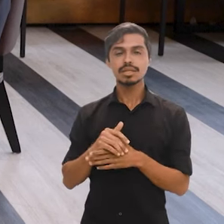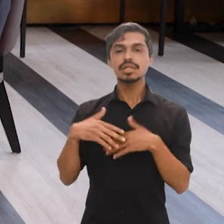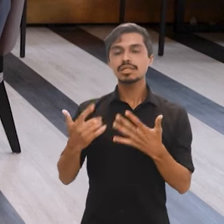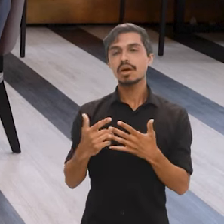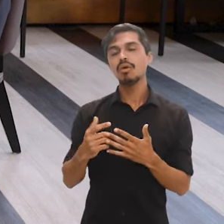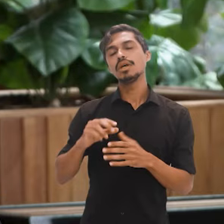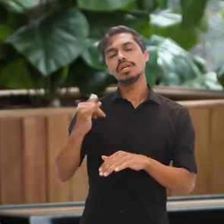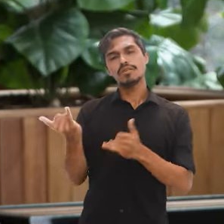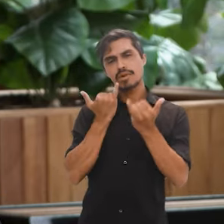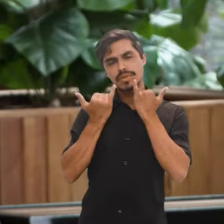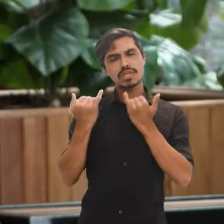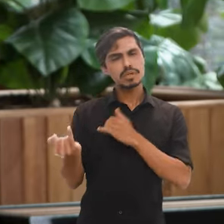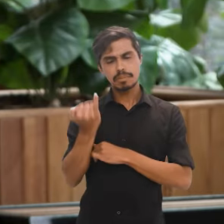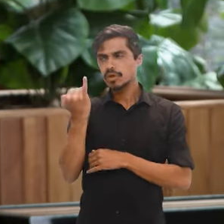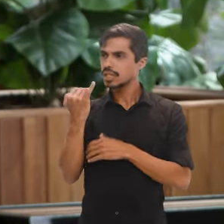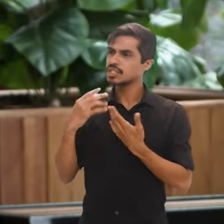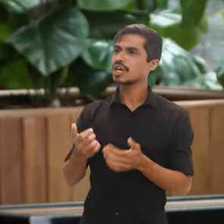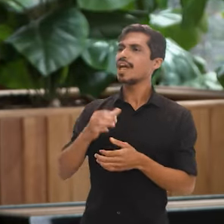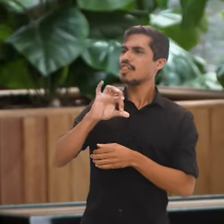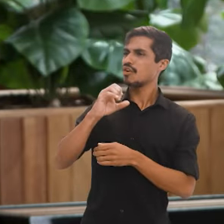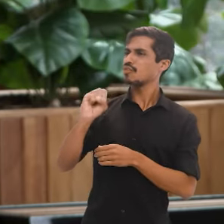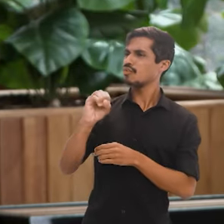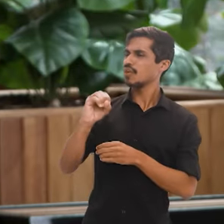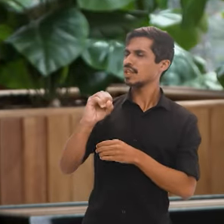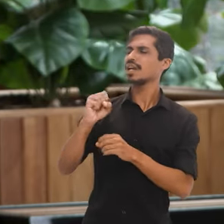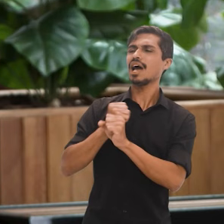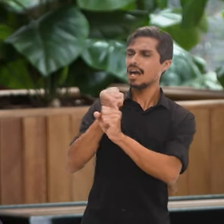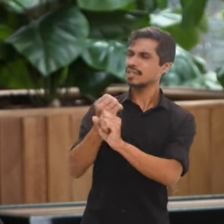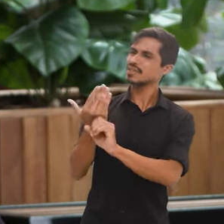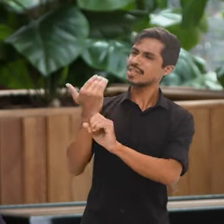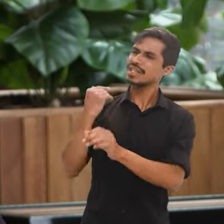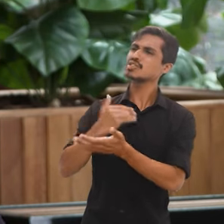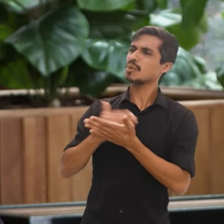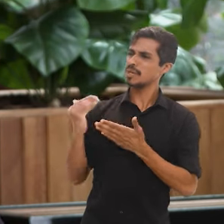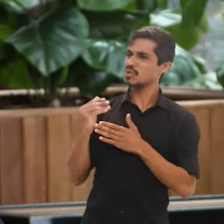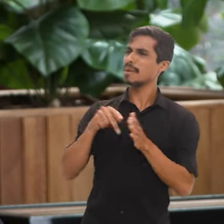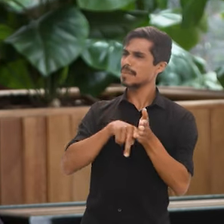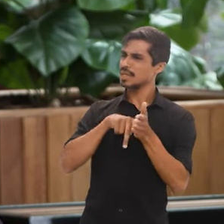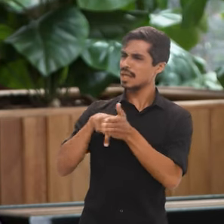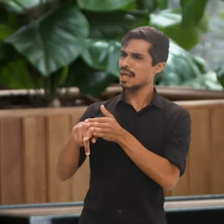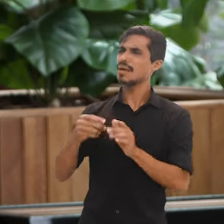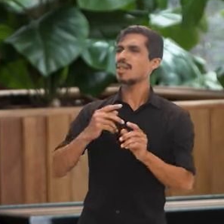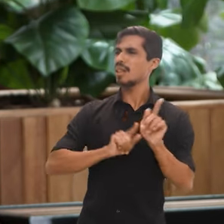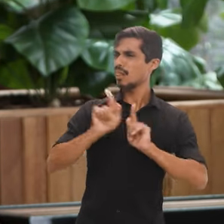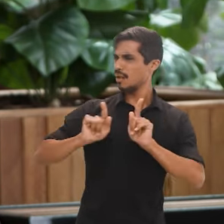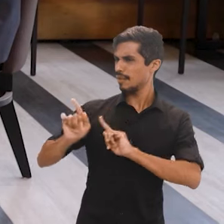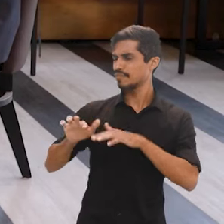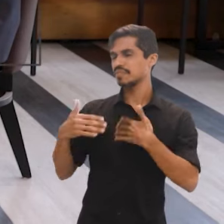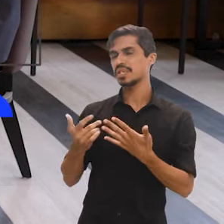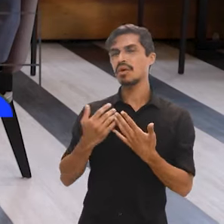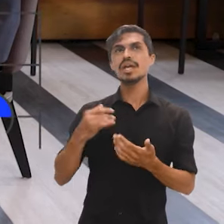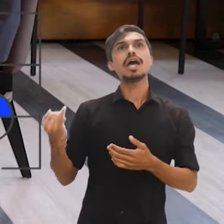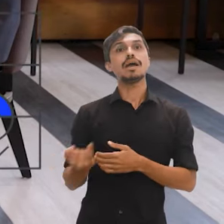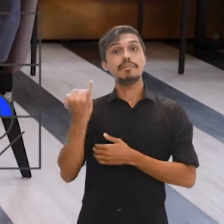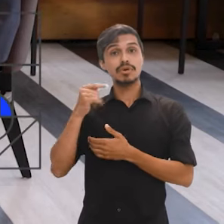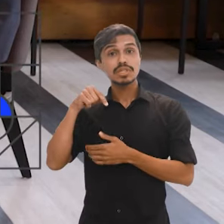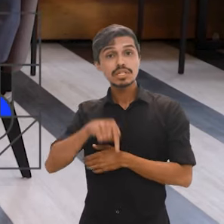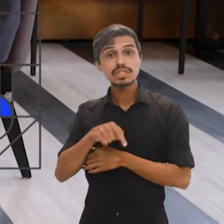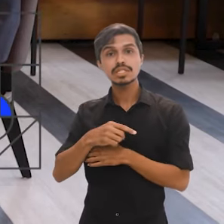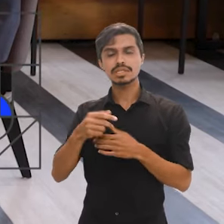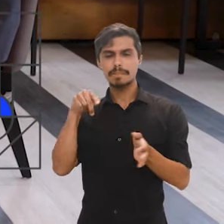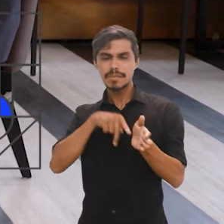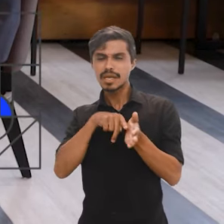o país. E assim, o trabalho vem sendo feito há 90 anos, como o senhor já falou. Podemos dizer que a essência, a importância dessas